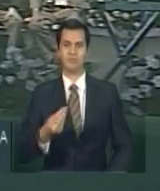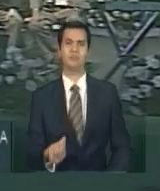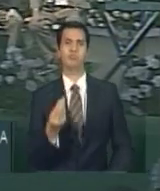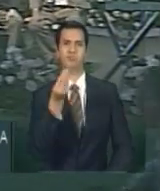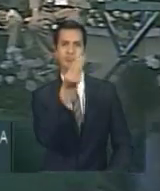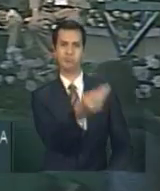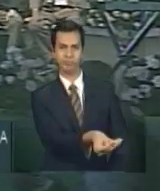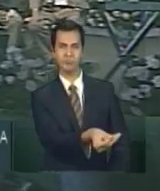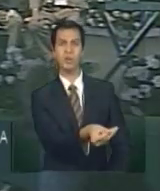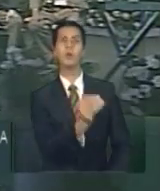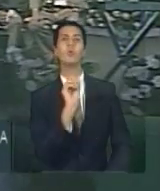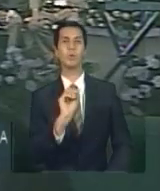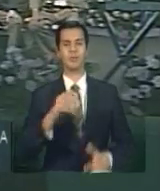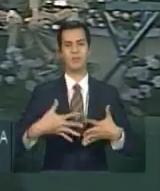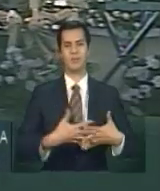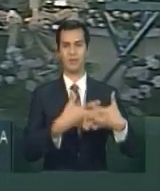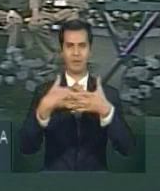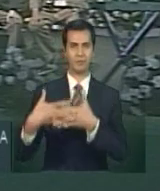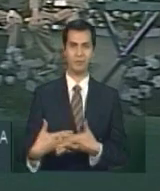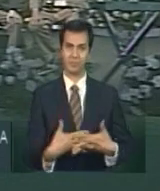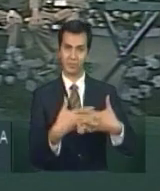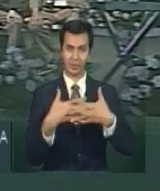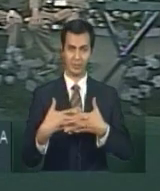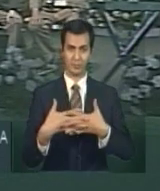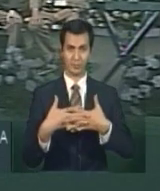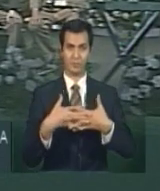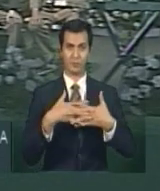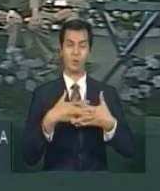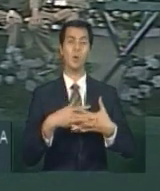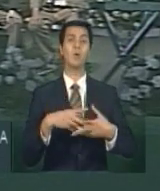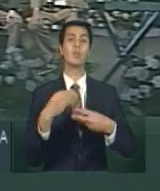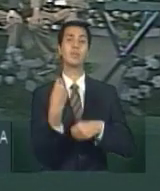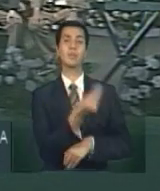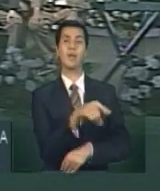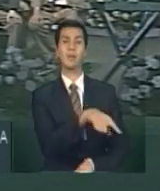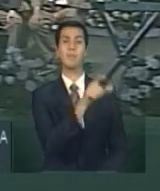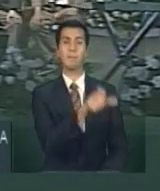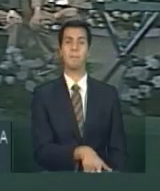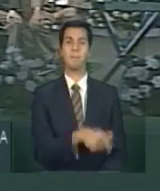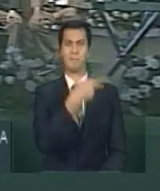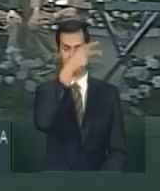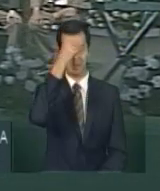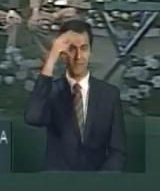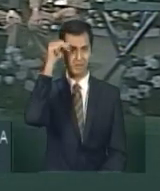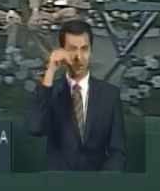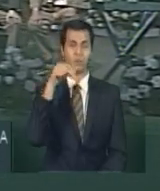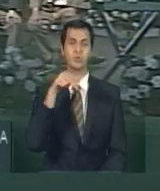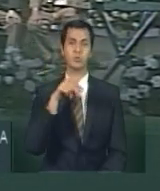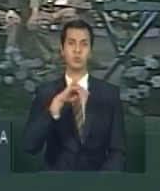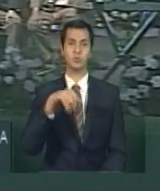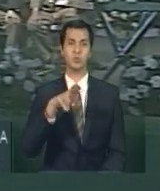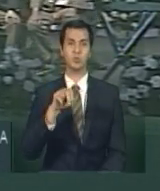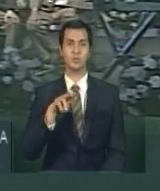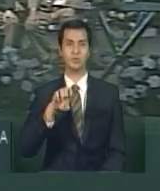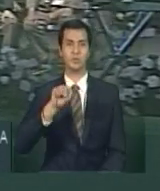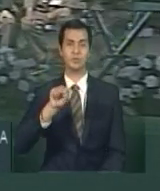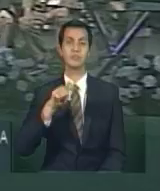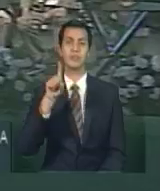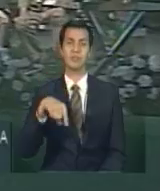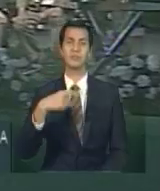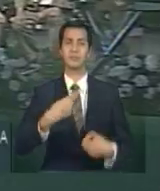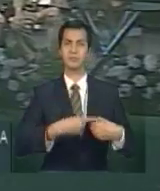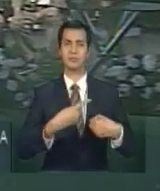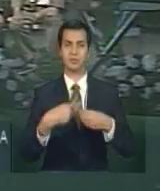retroescavadeira ao senhor José Nunes, prefeito de São Lourenço do Sul, um dos 126 municípios